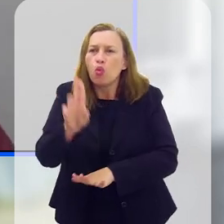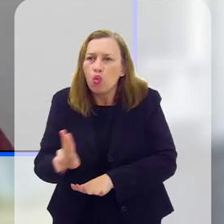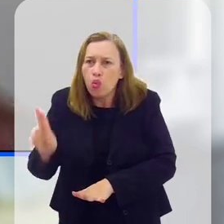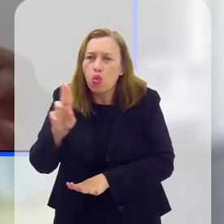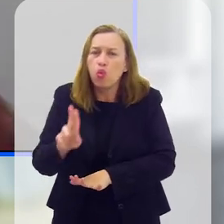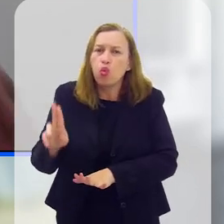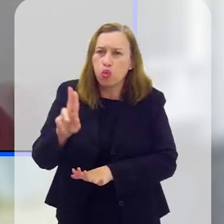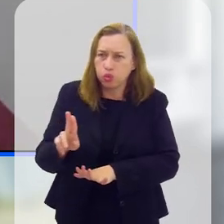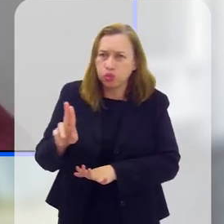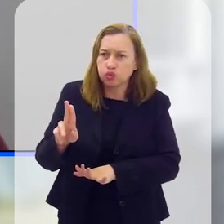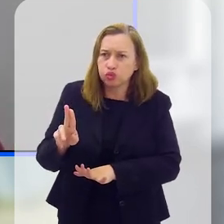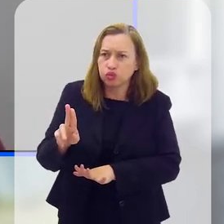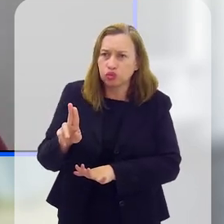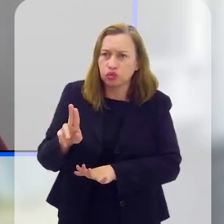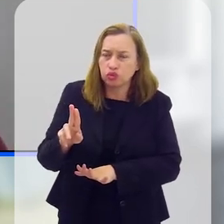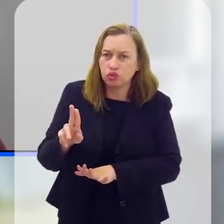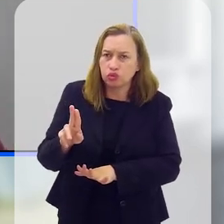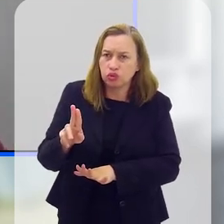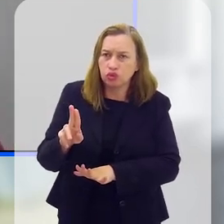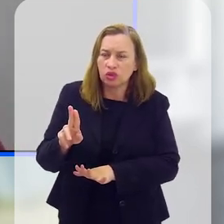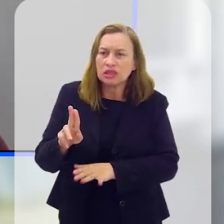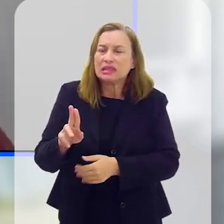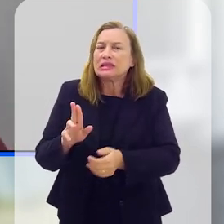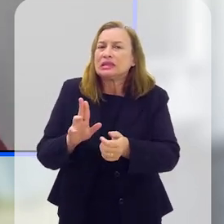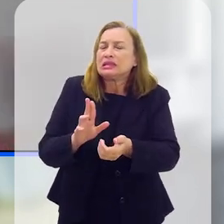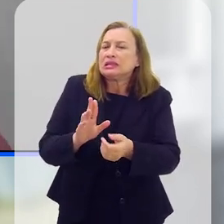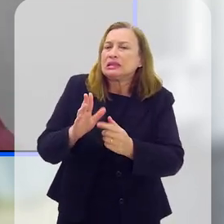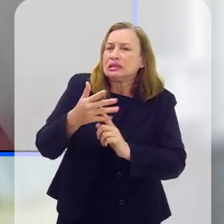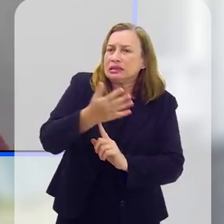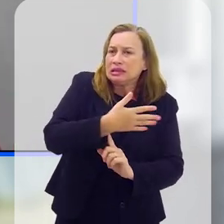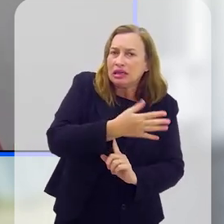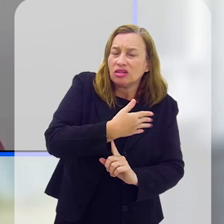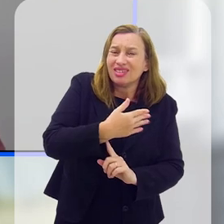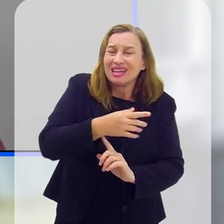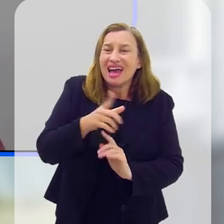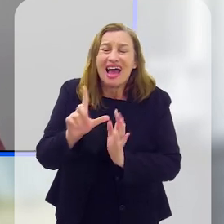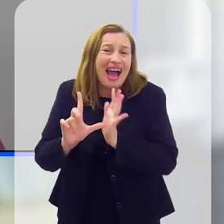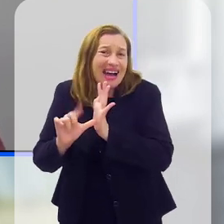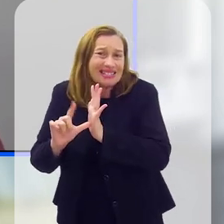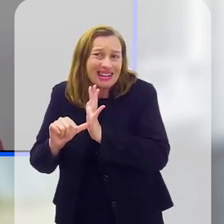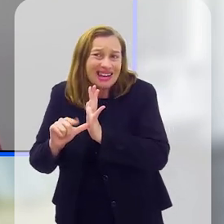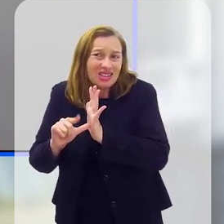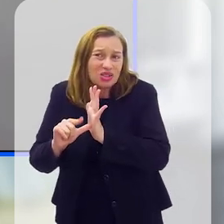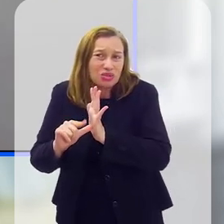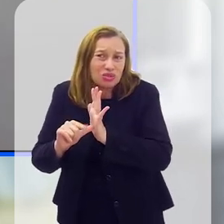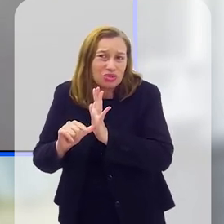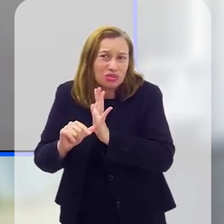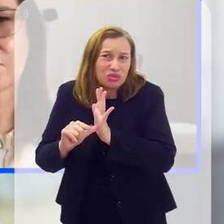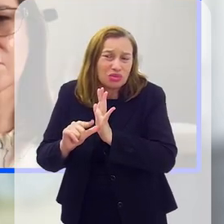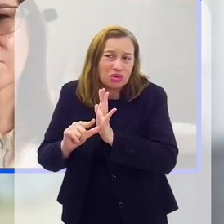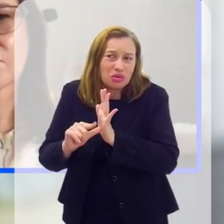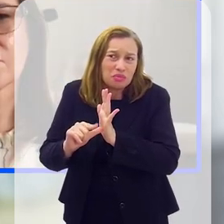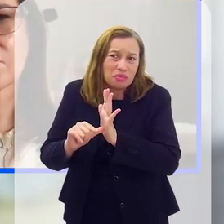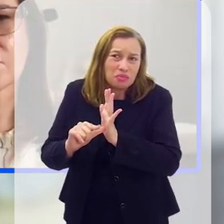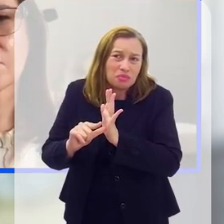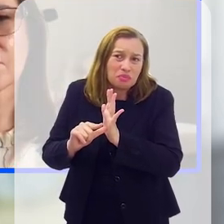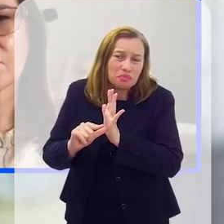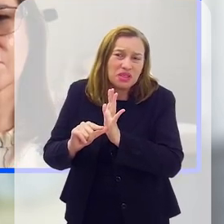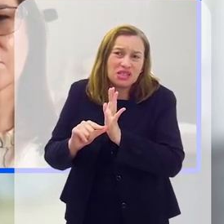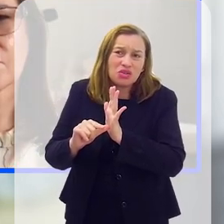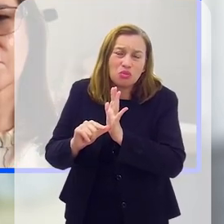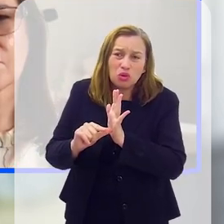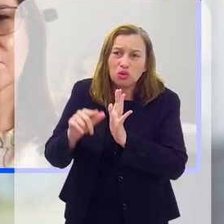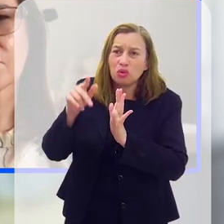que o uso indevido nesse assílio de tecnologia traz atraso no desenvolvimento psicomotor. Nós temos hoje